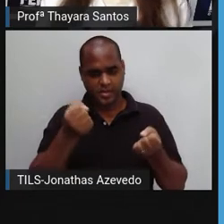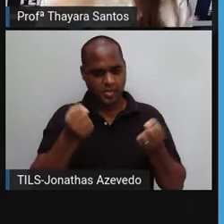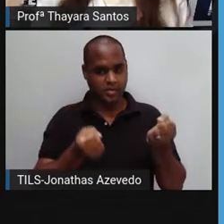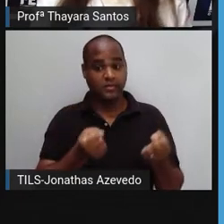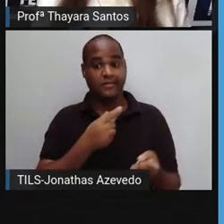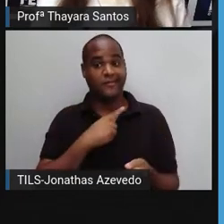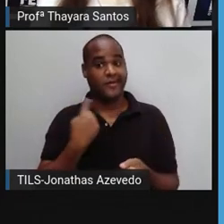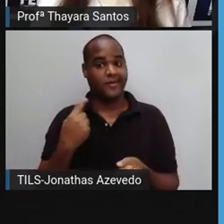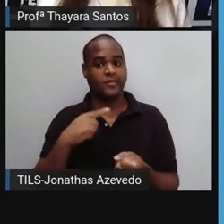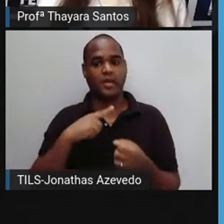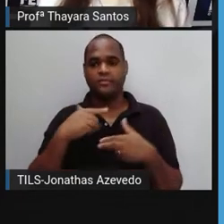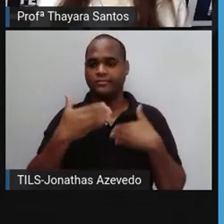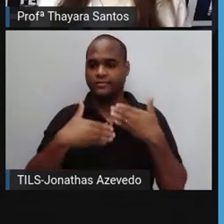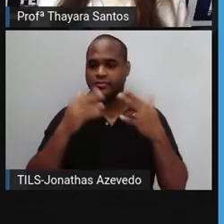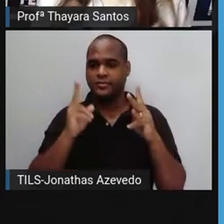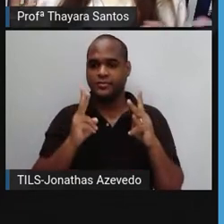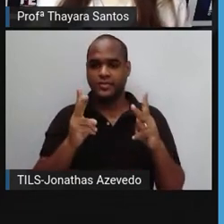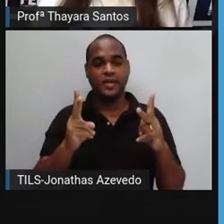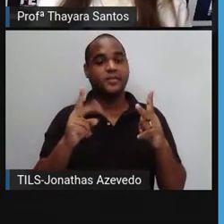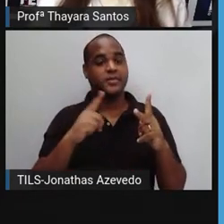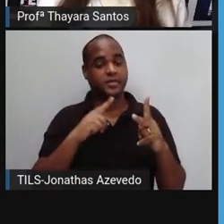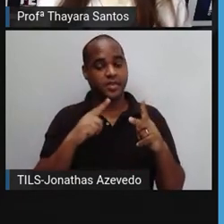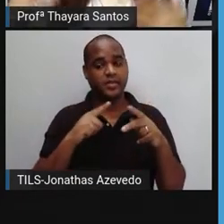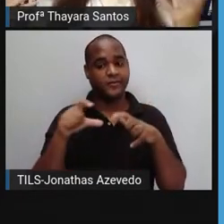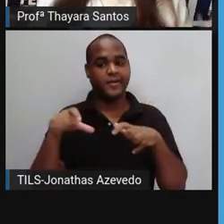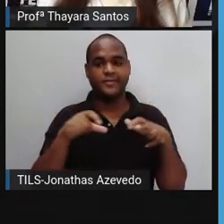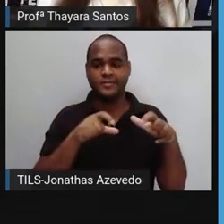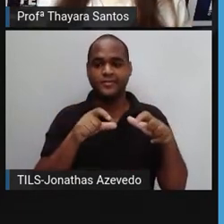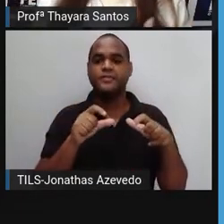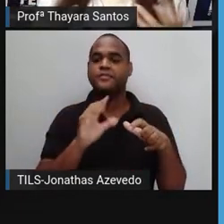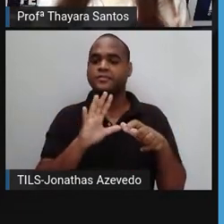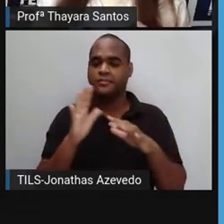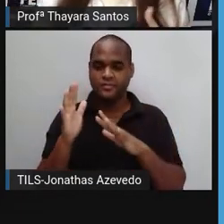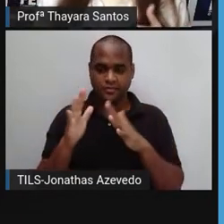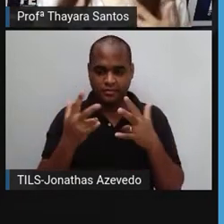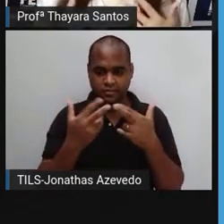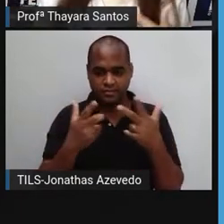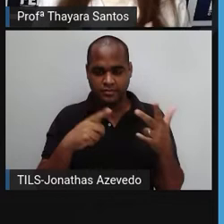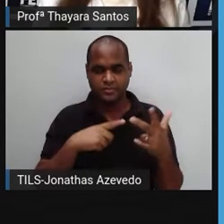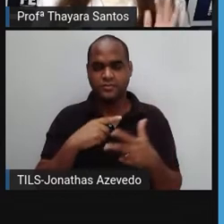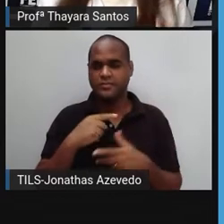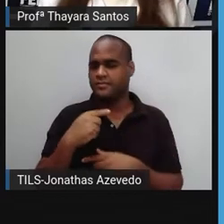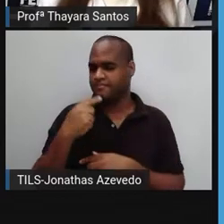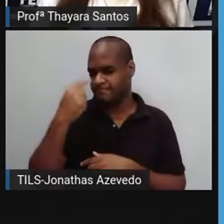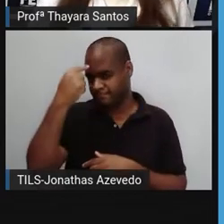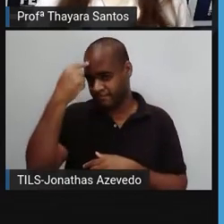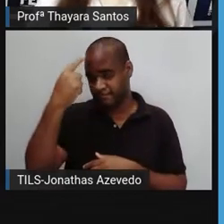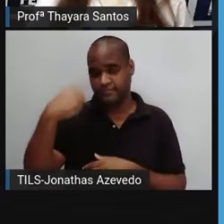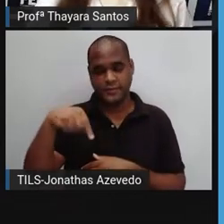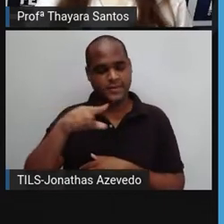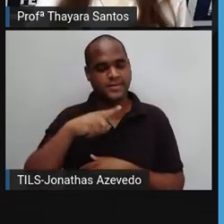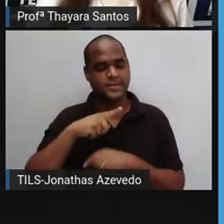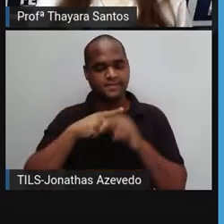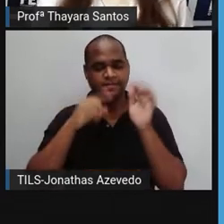aquele pneu vai continuar ali no ambiente, poluindo ele. Então, isso aí são coisas que a gente tem que realmente pensar